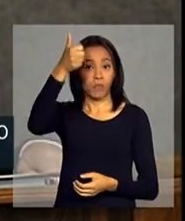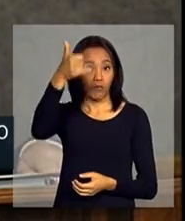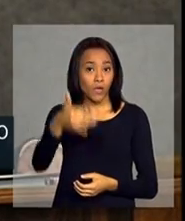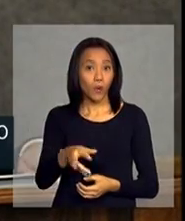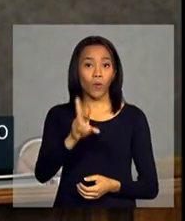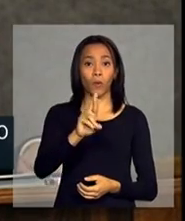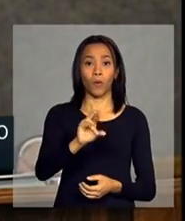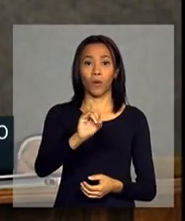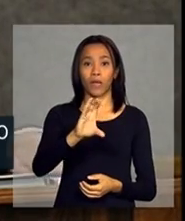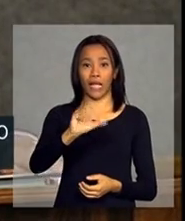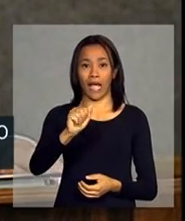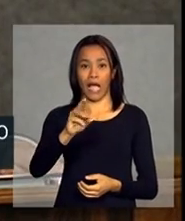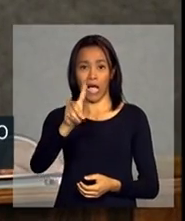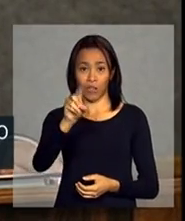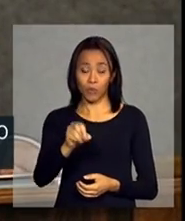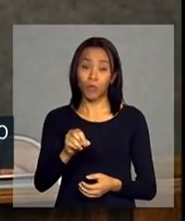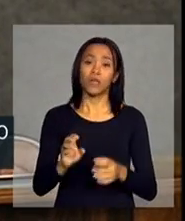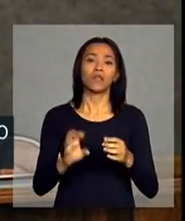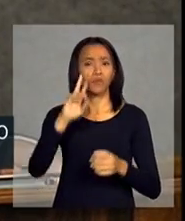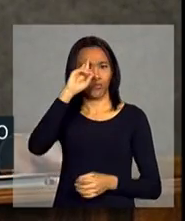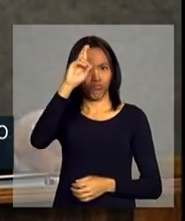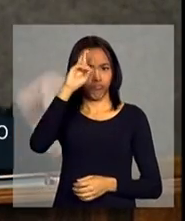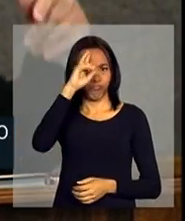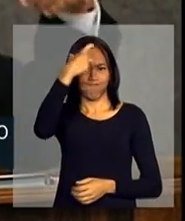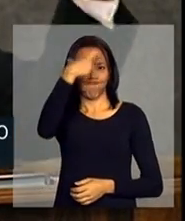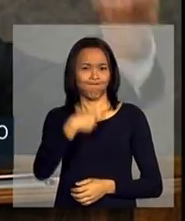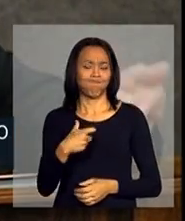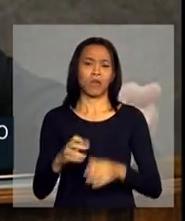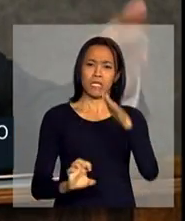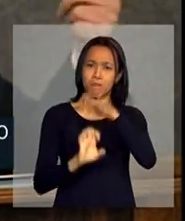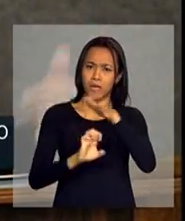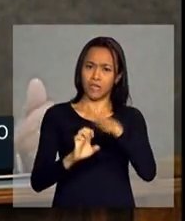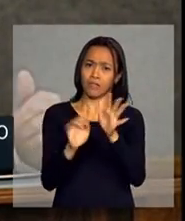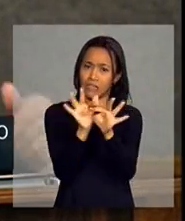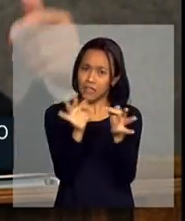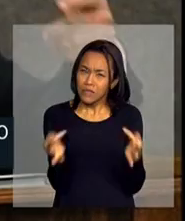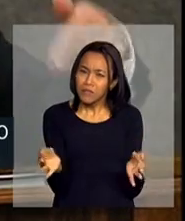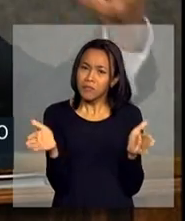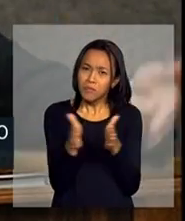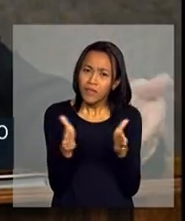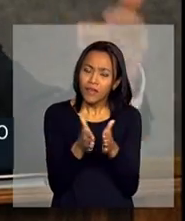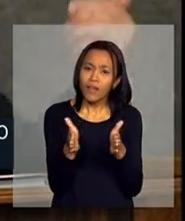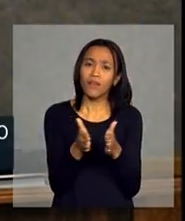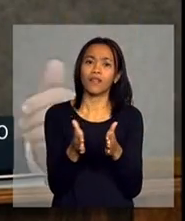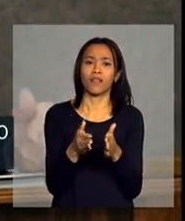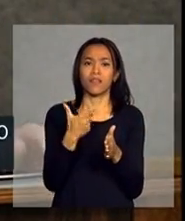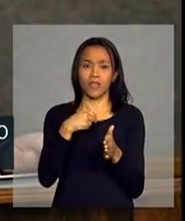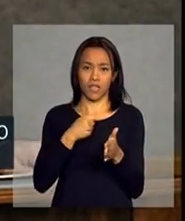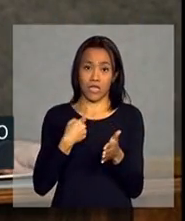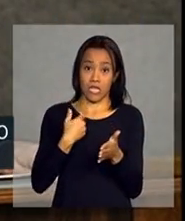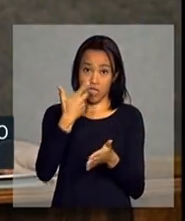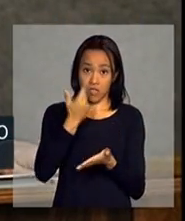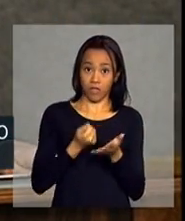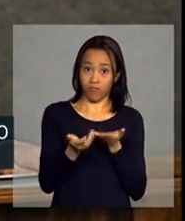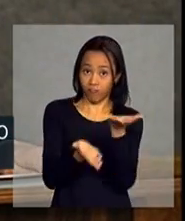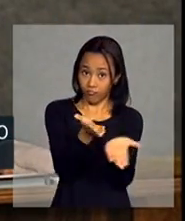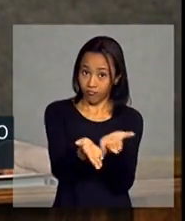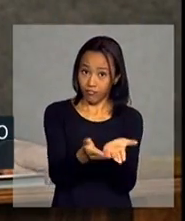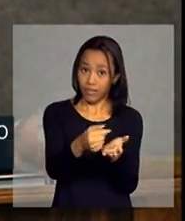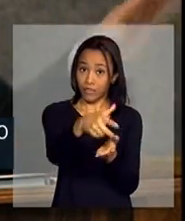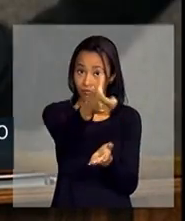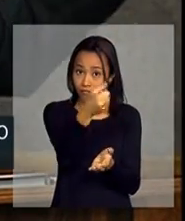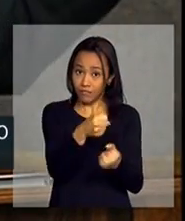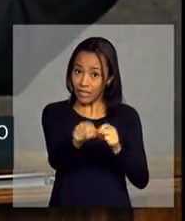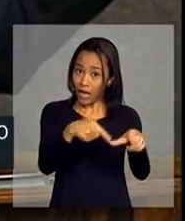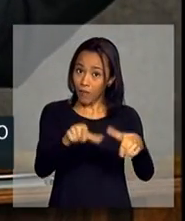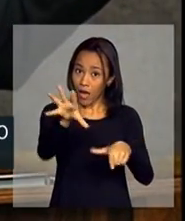pequeno empreendedor, do trabalhador que trabalha para o pequeno, do salariado que trabalha para o pequeno empreendedor, quer